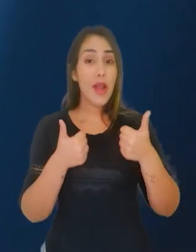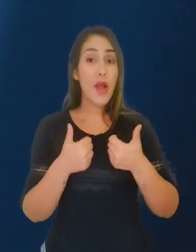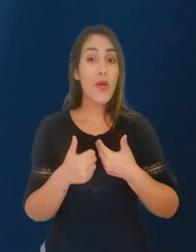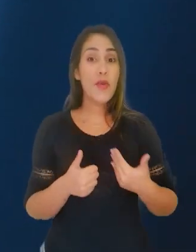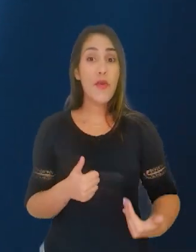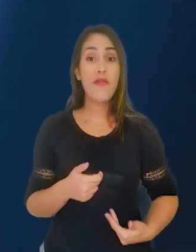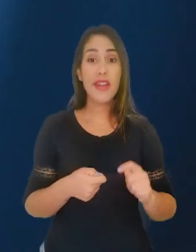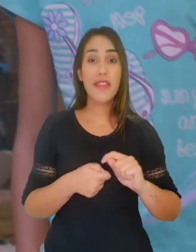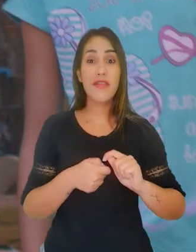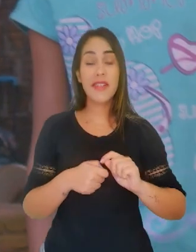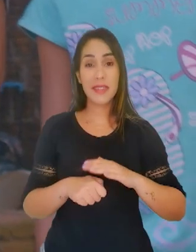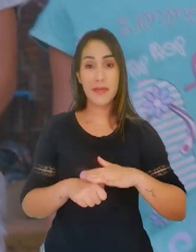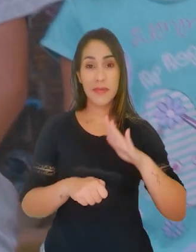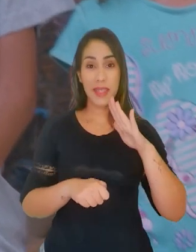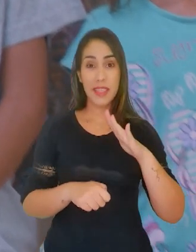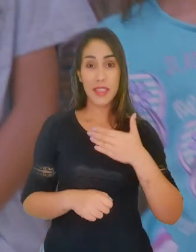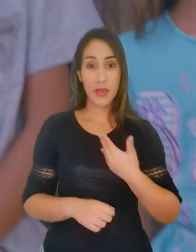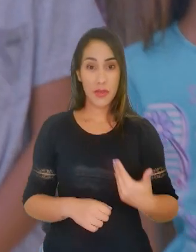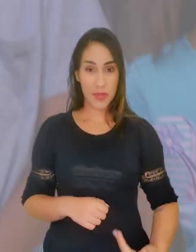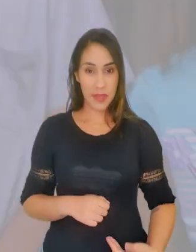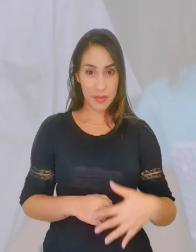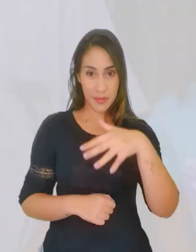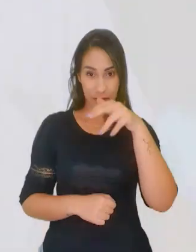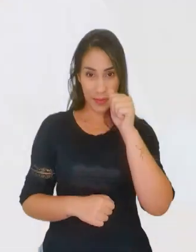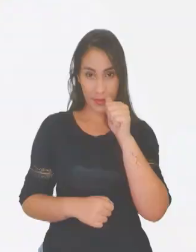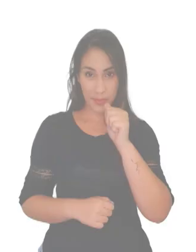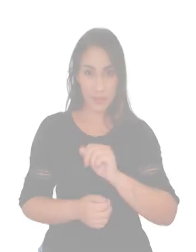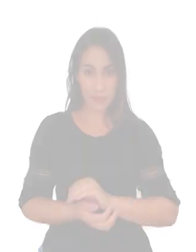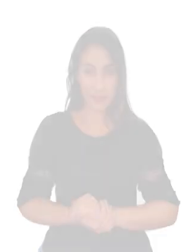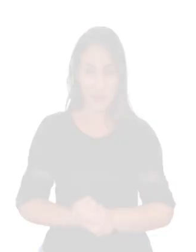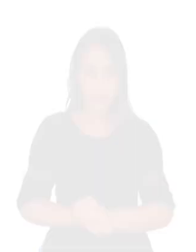é que o governo faz mais. Governo de Mato Grosso.